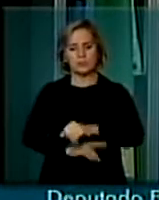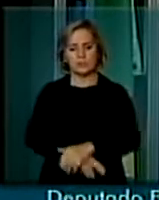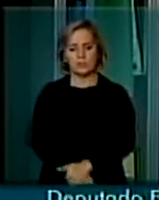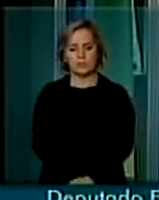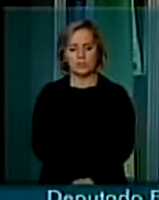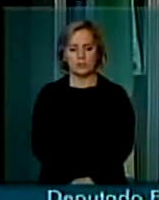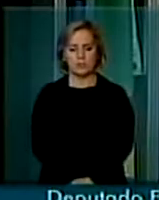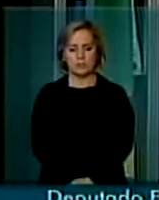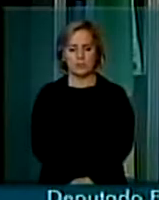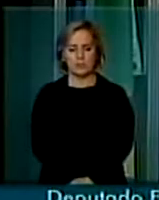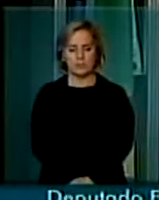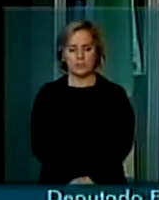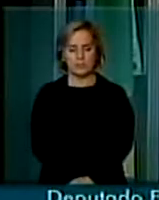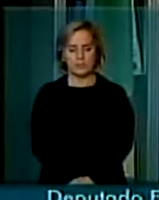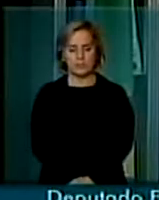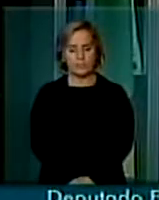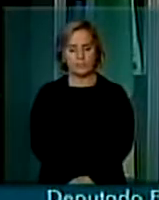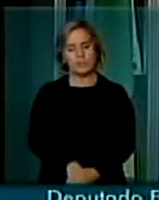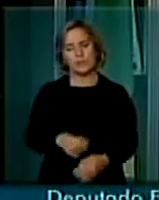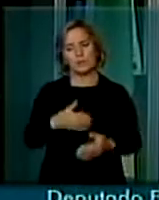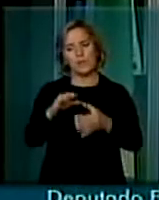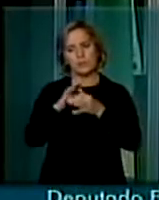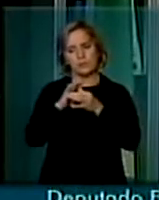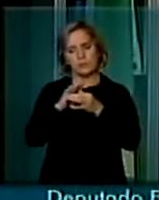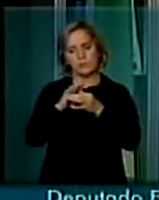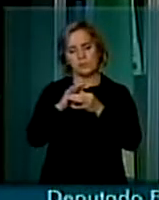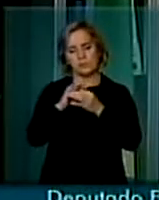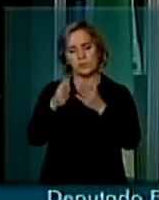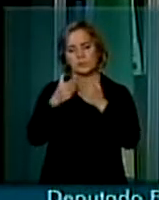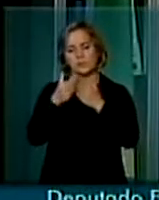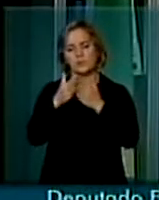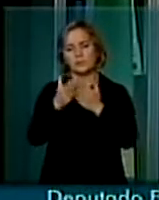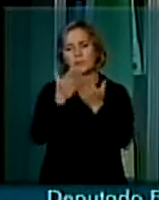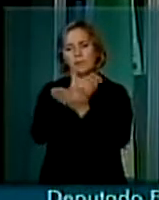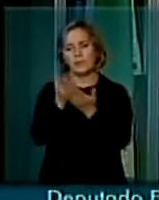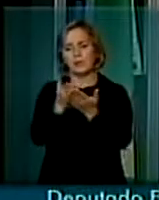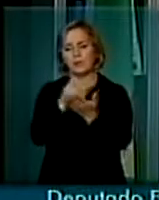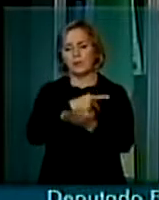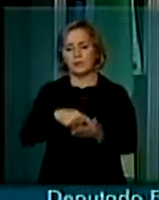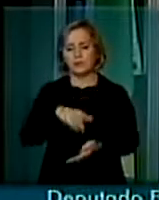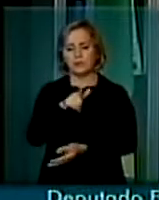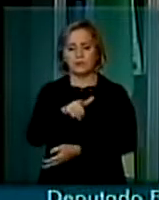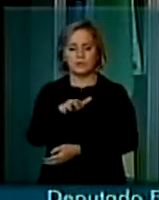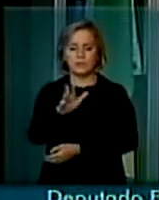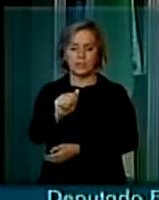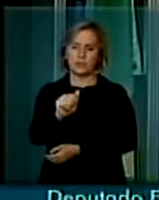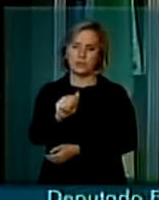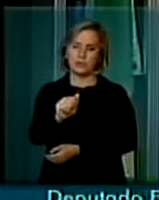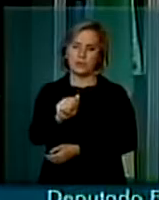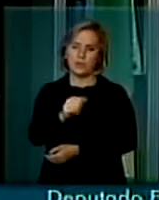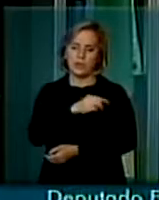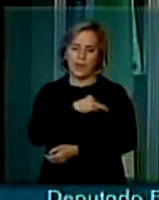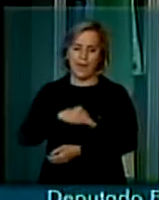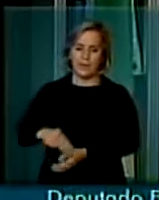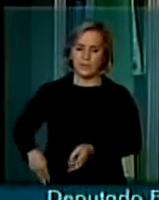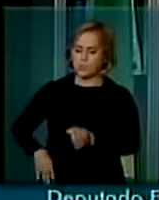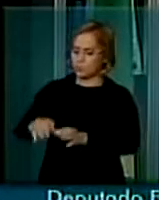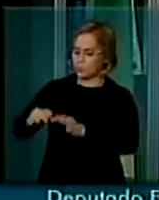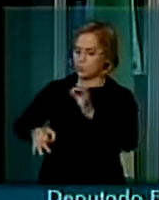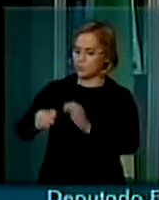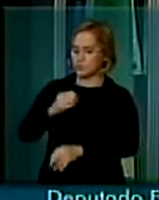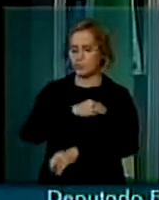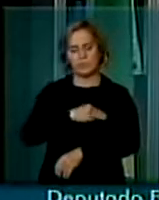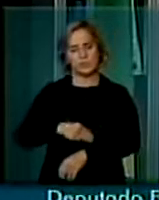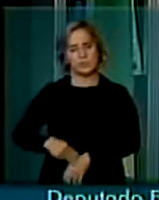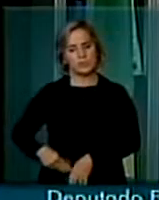Conclua. ...apelo, eu deixo, senhor presidente, este apelo ao presidente Lula, ao ministro da Justiça, ao ministro